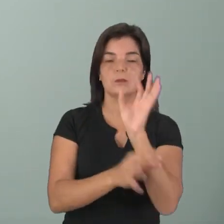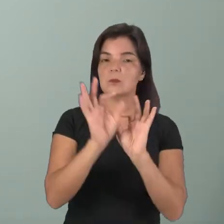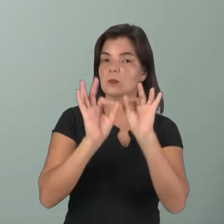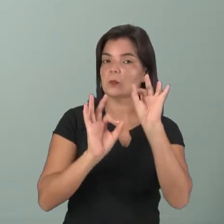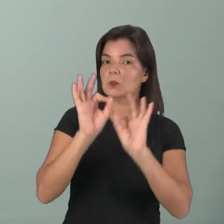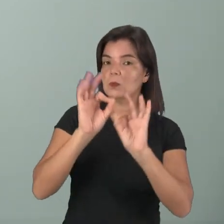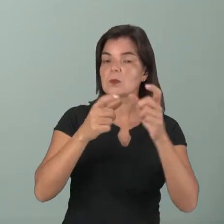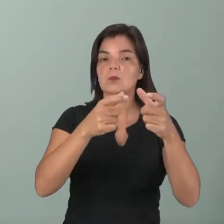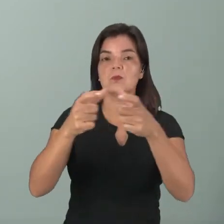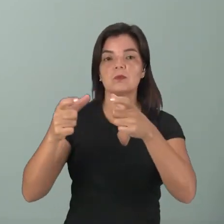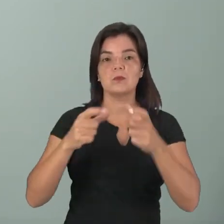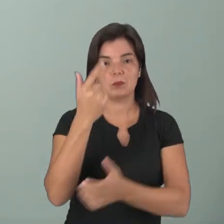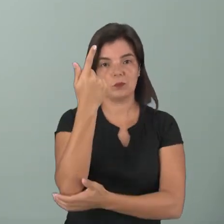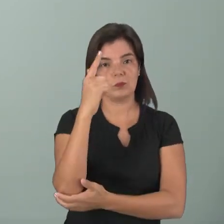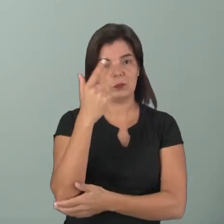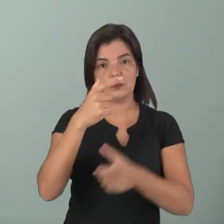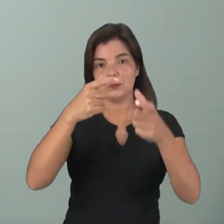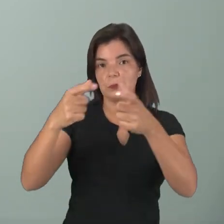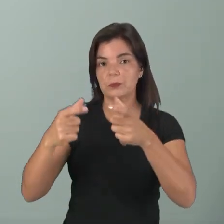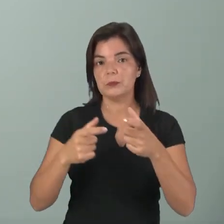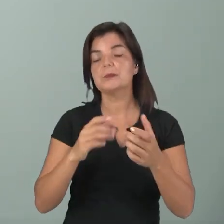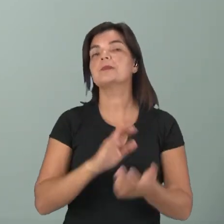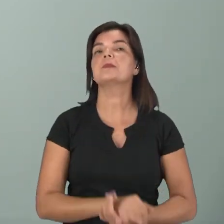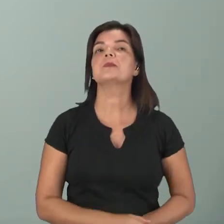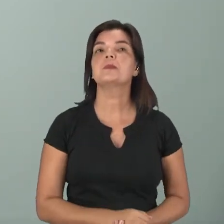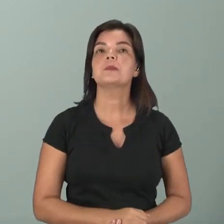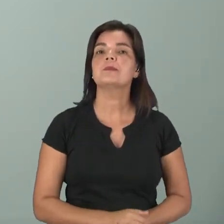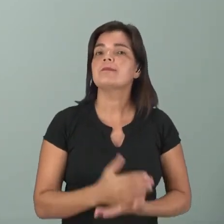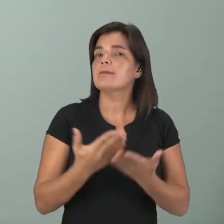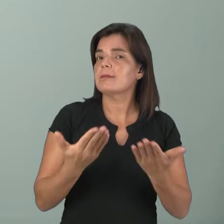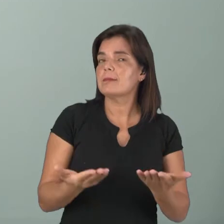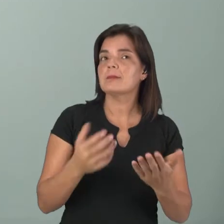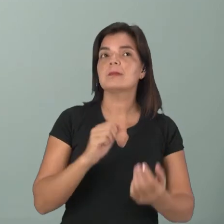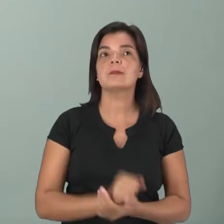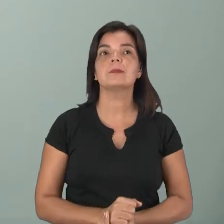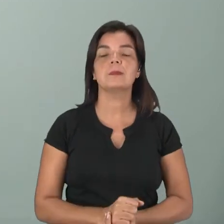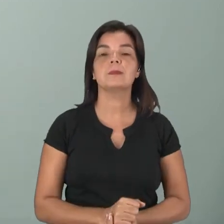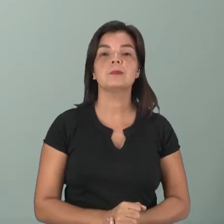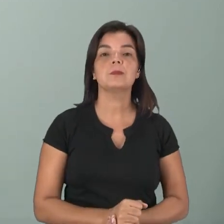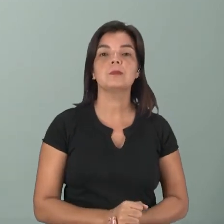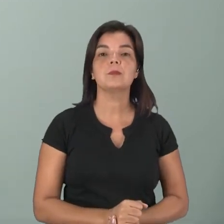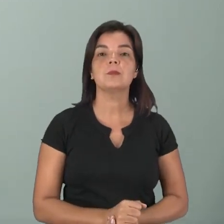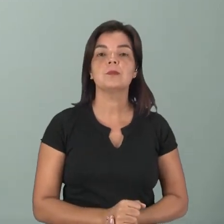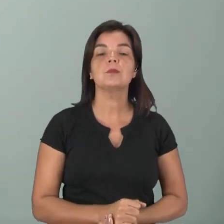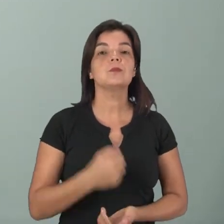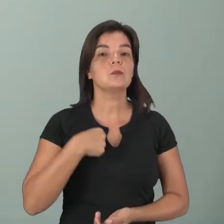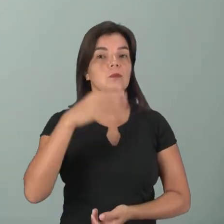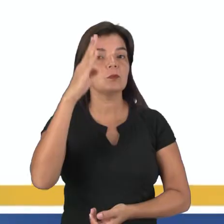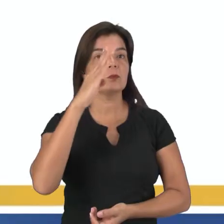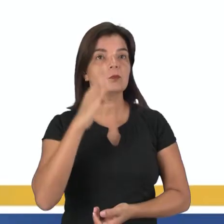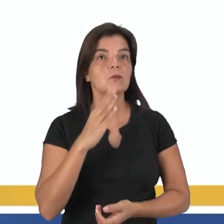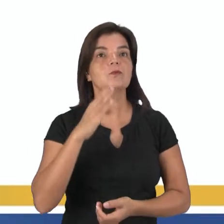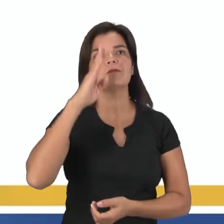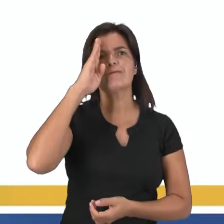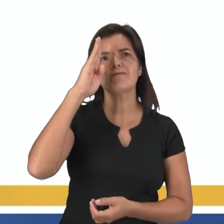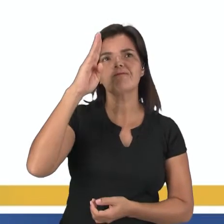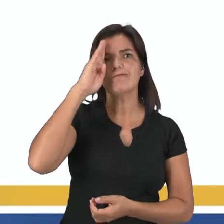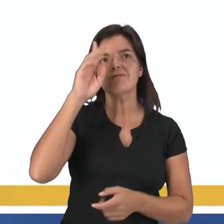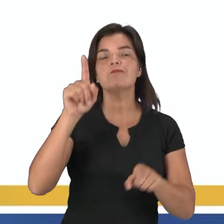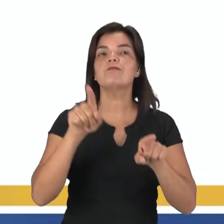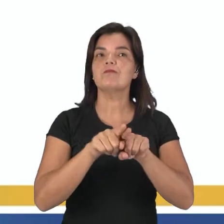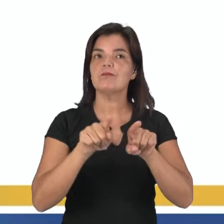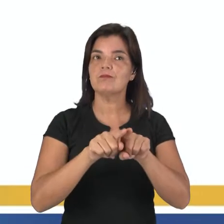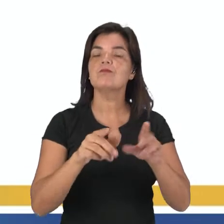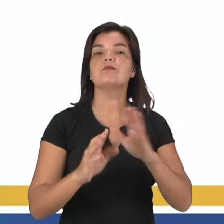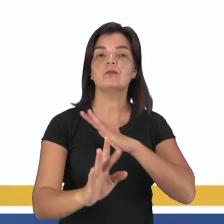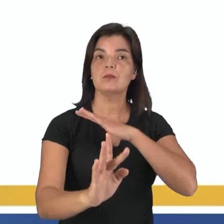organização do espaço geográfico desses lugares. Muito bem. E aí, na sequência, no Brasil, o principal fator